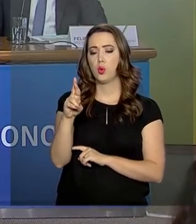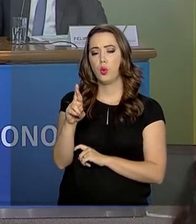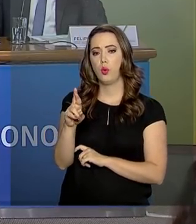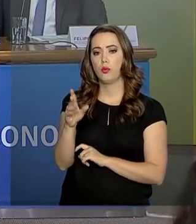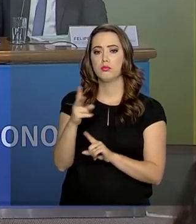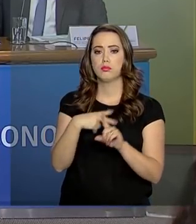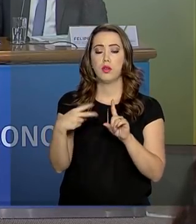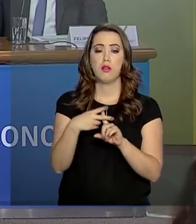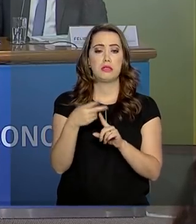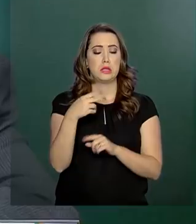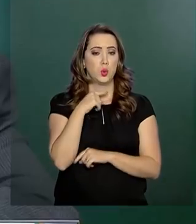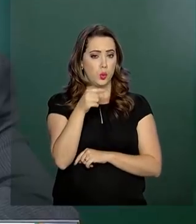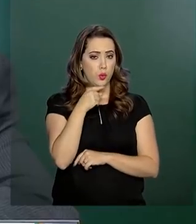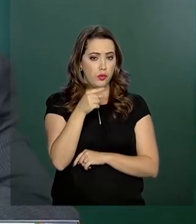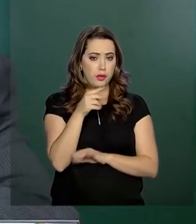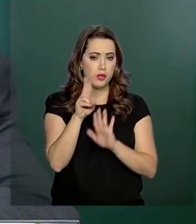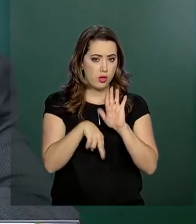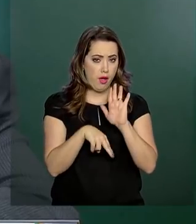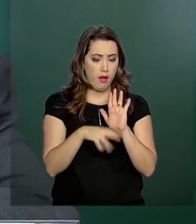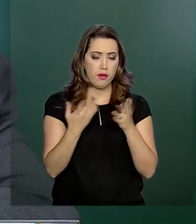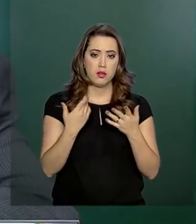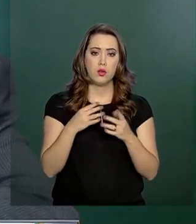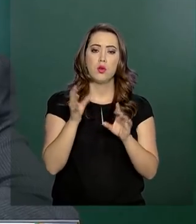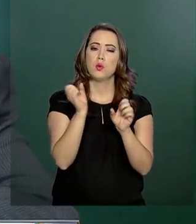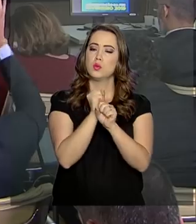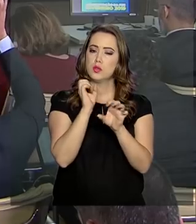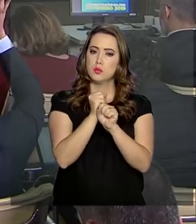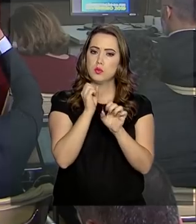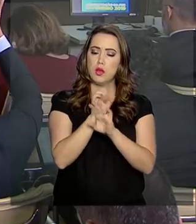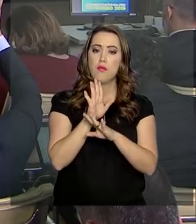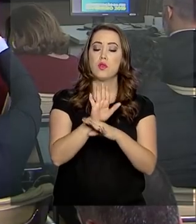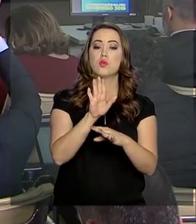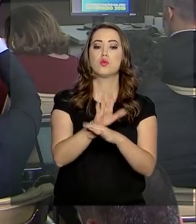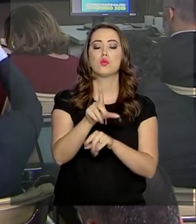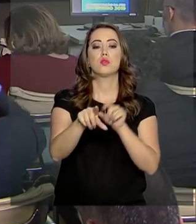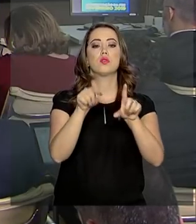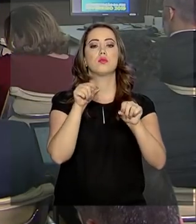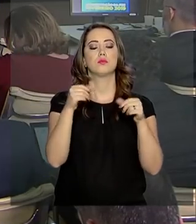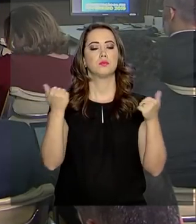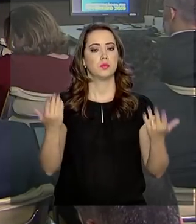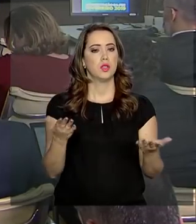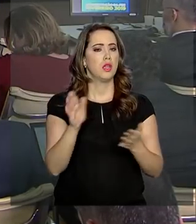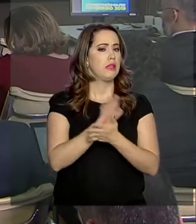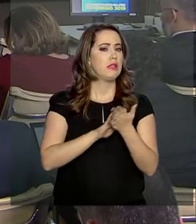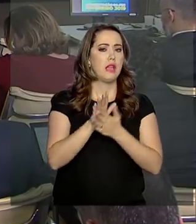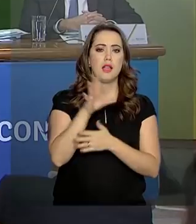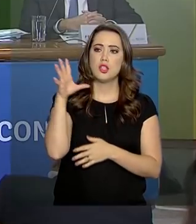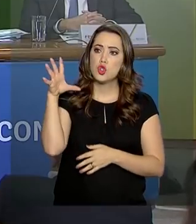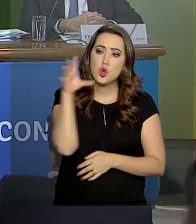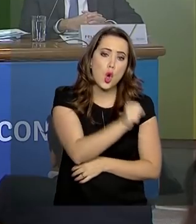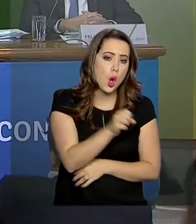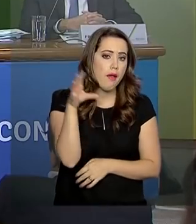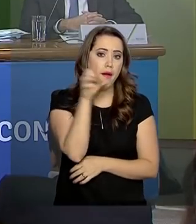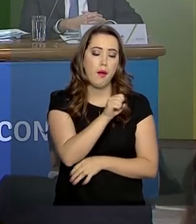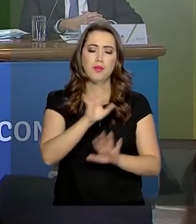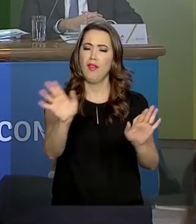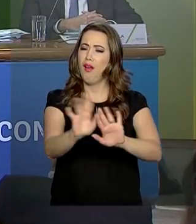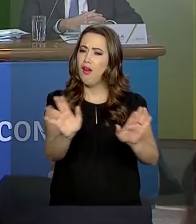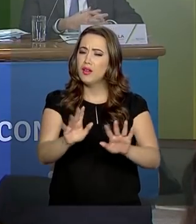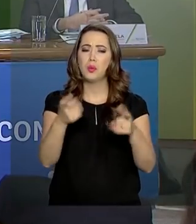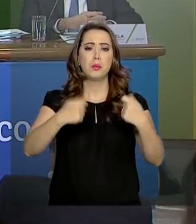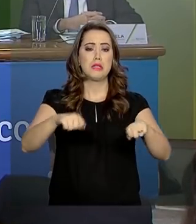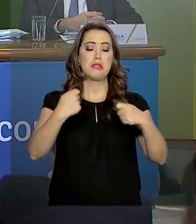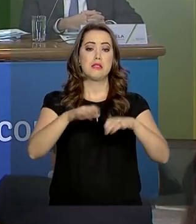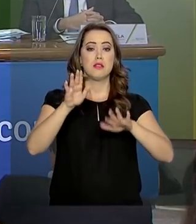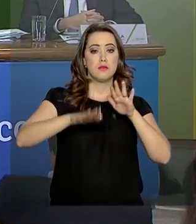melhor regra para o seu caso? Fique tranquilo. Um simulador vai ajudar na escolha. E nada de correr até o INSS. Em alguns